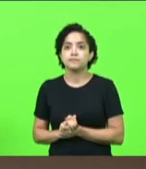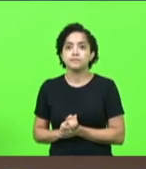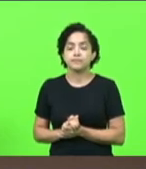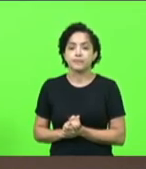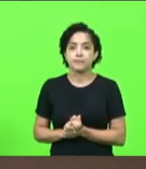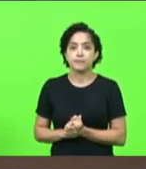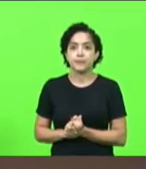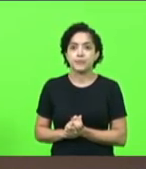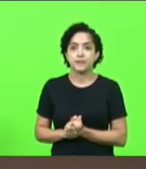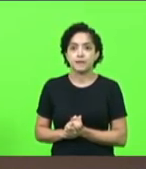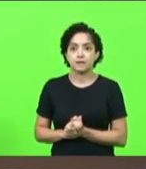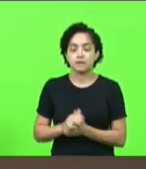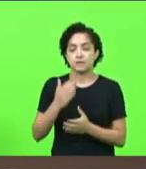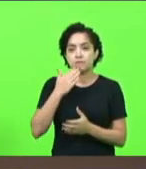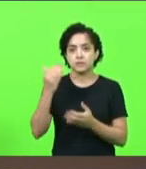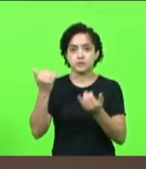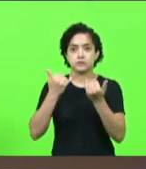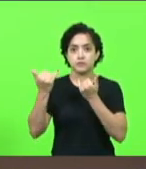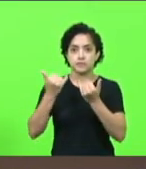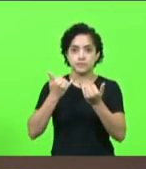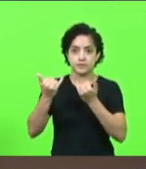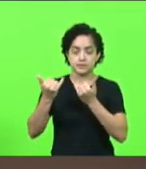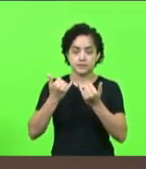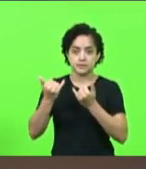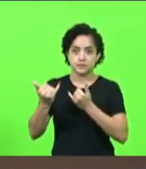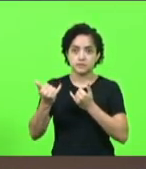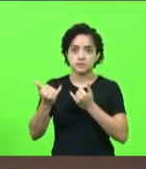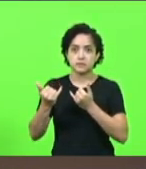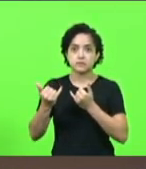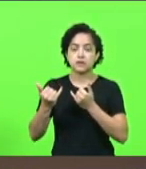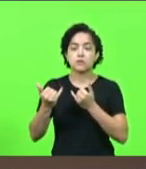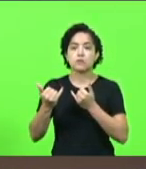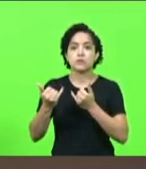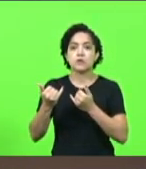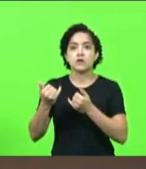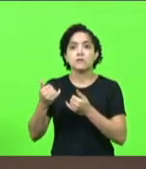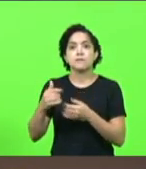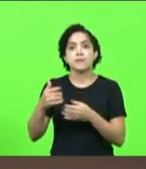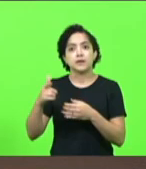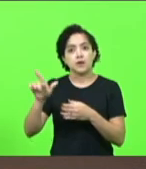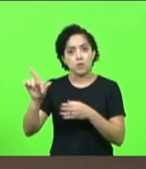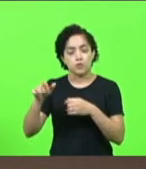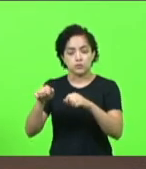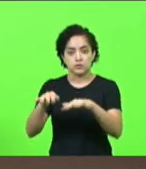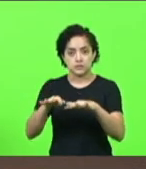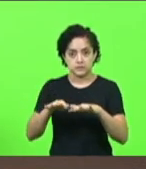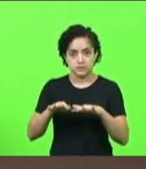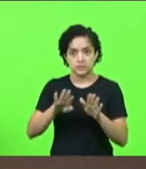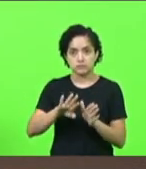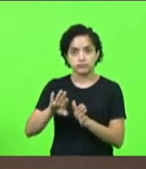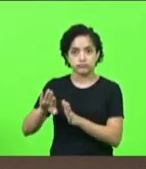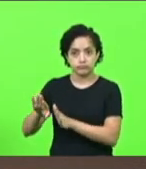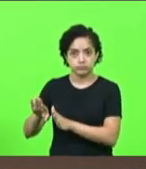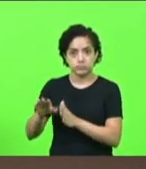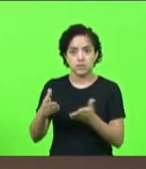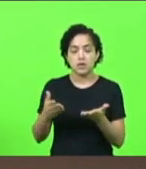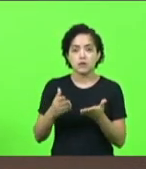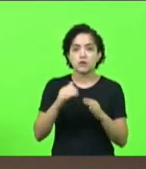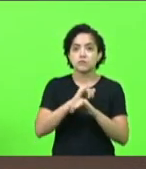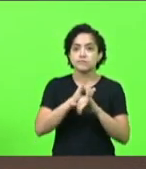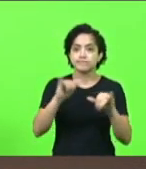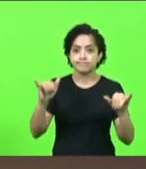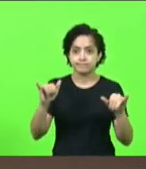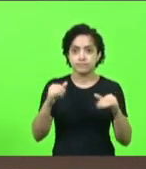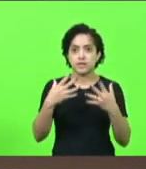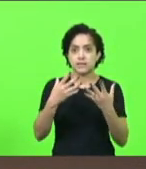os pedidos de informação serão deixados para a próxima sessão por falta de quórum qualificado essa presidência comunica que